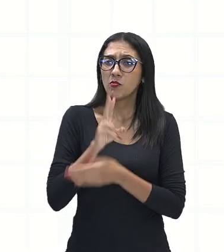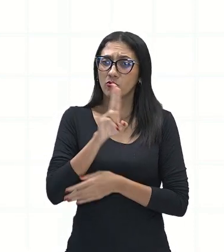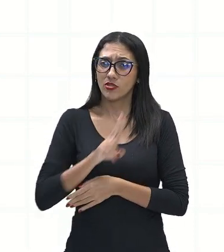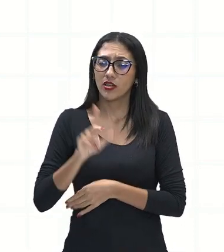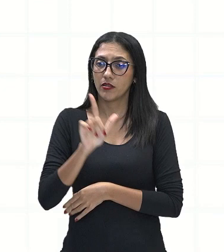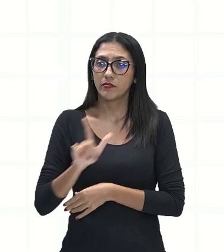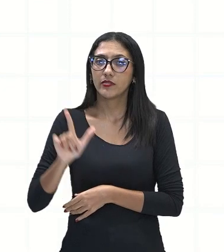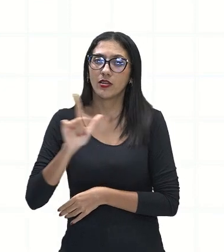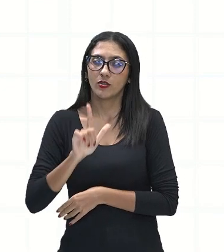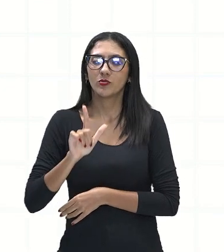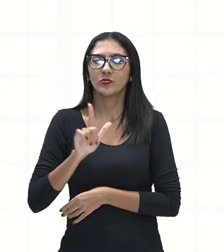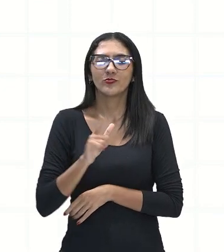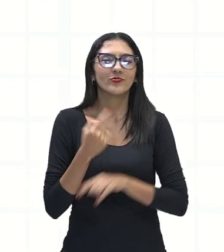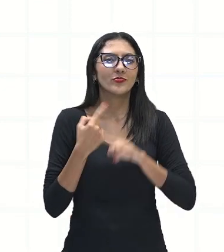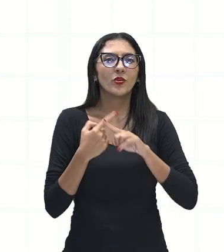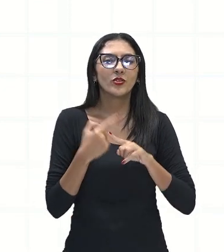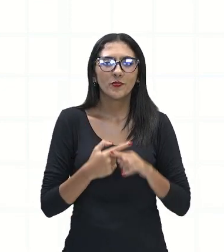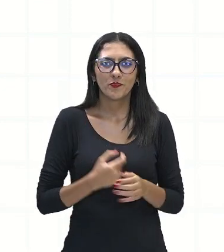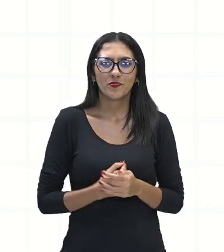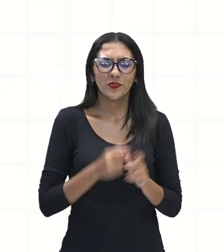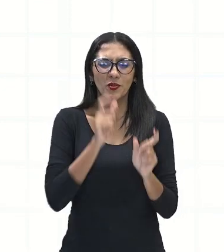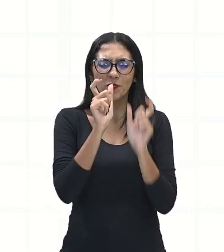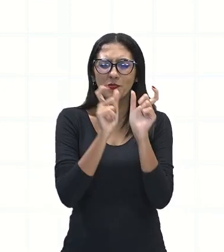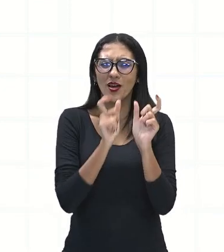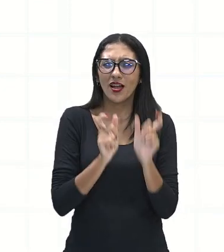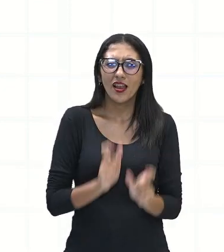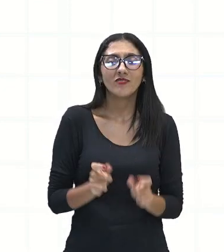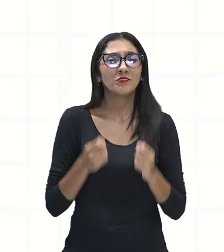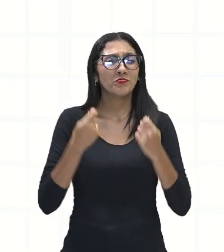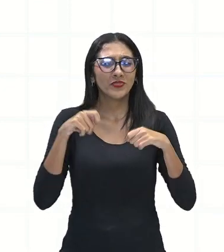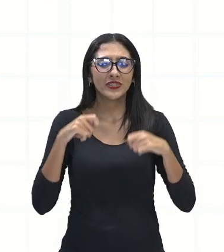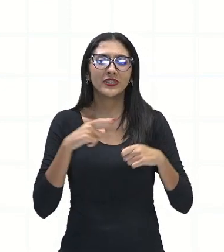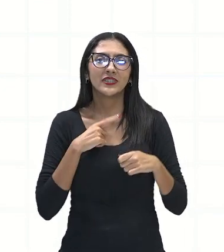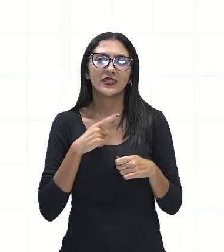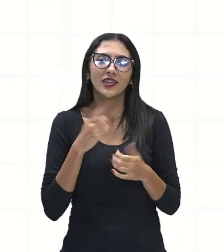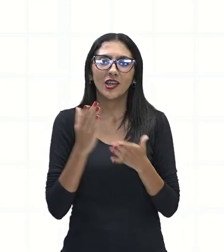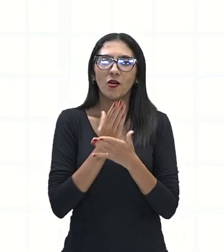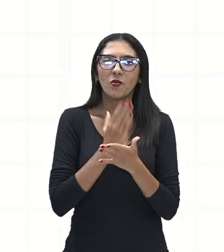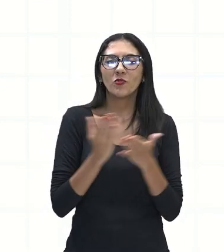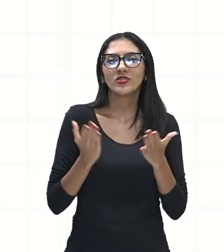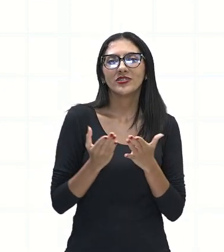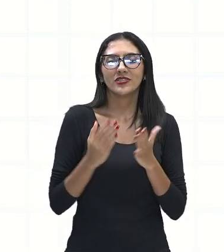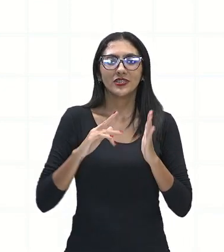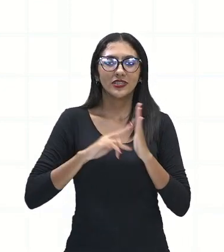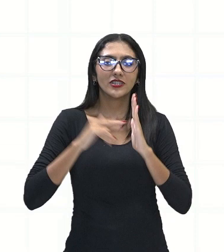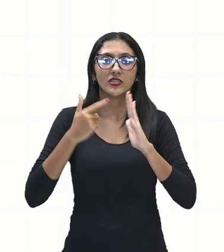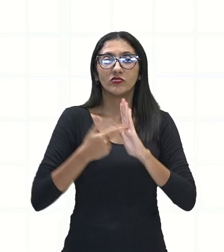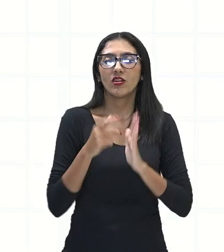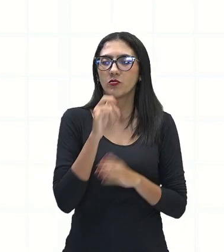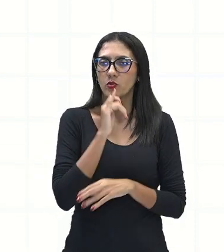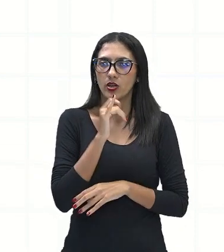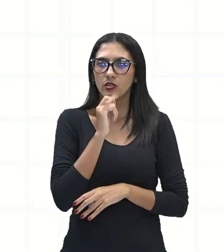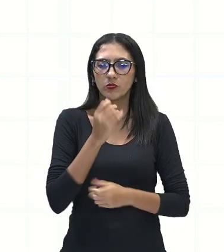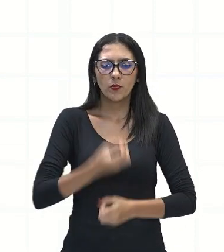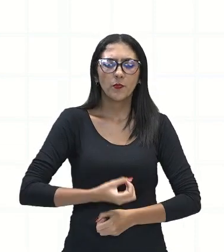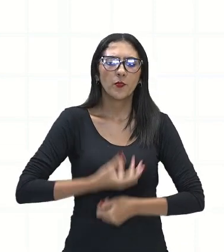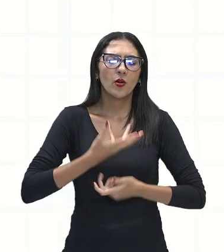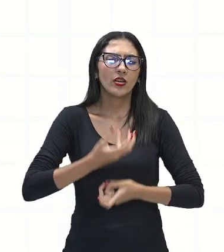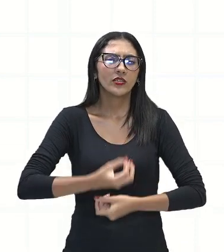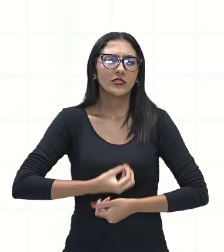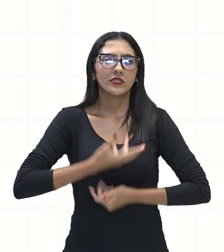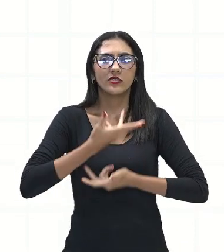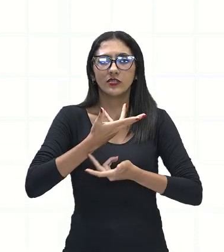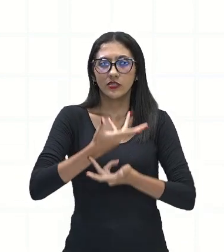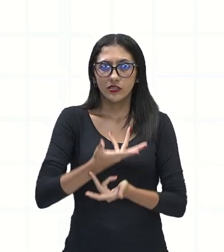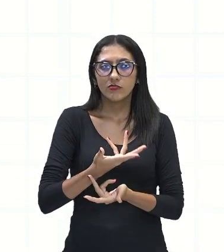as palavras, elas precisam ganhar determinados sentidos, por exemplo, na poesia, né? Em